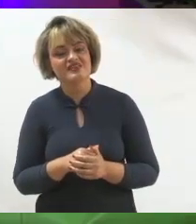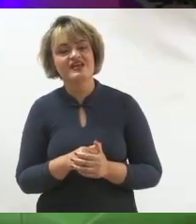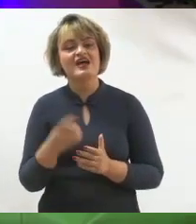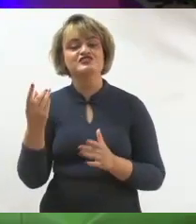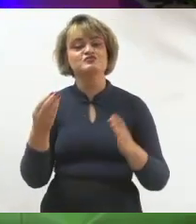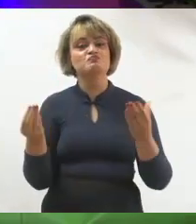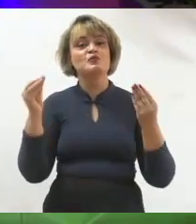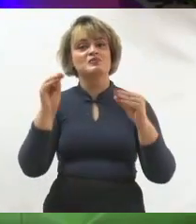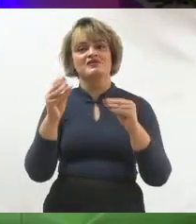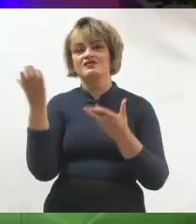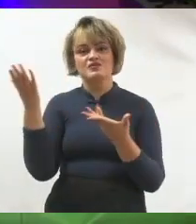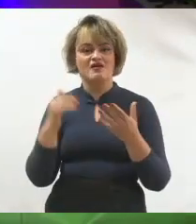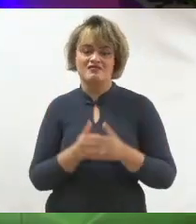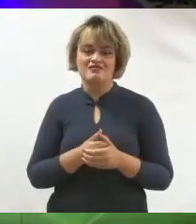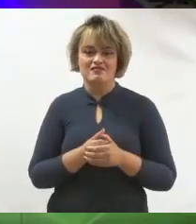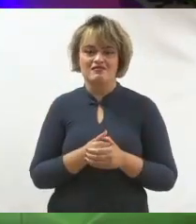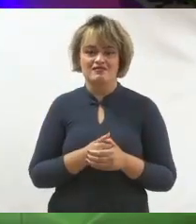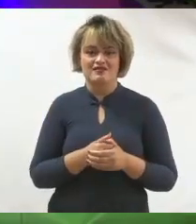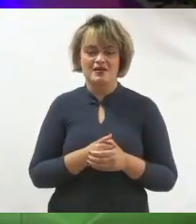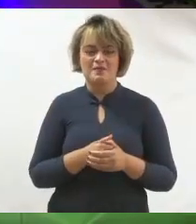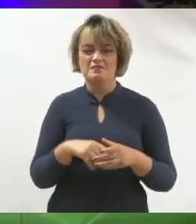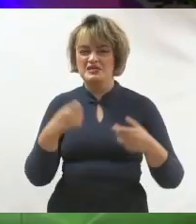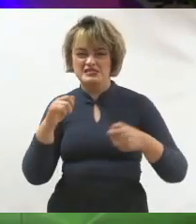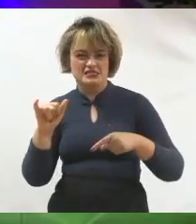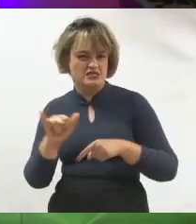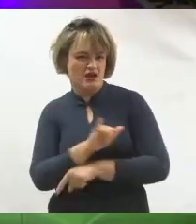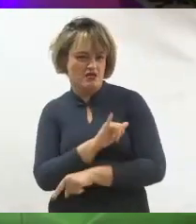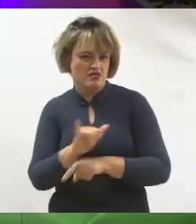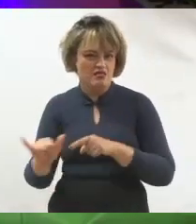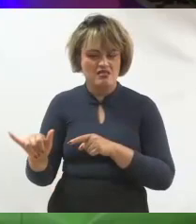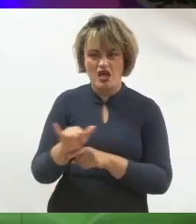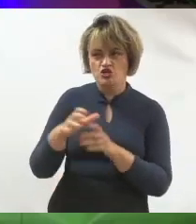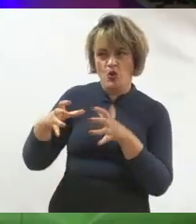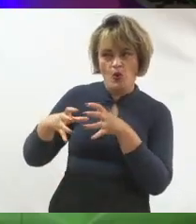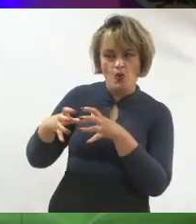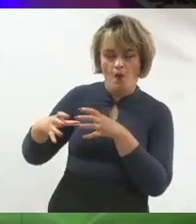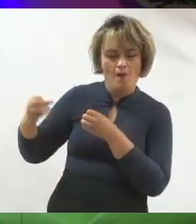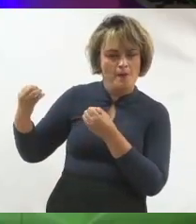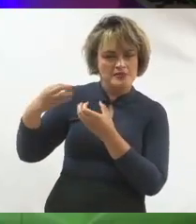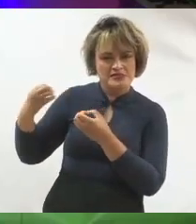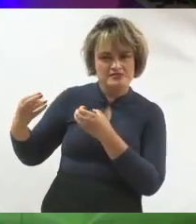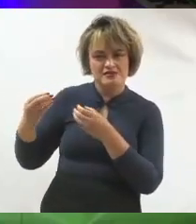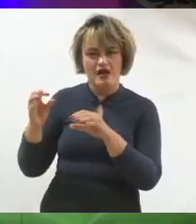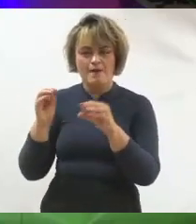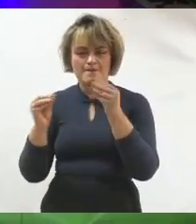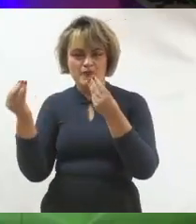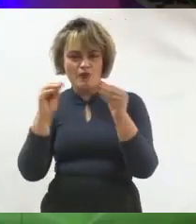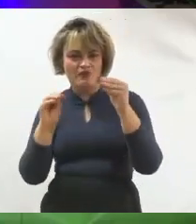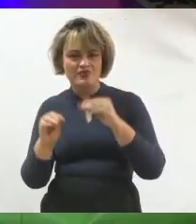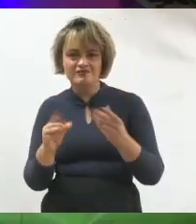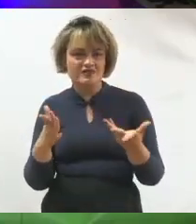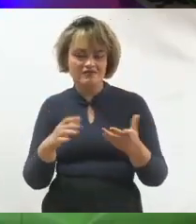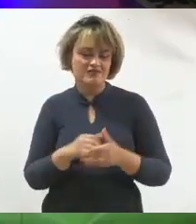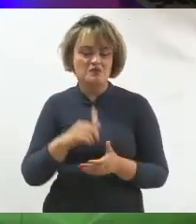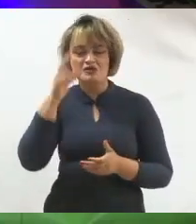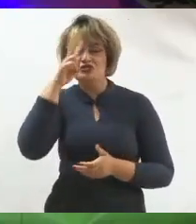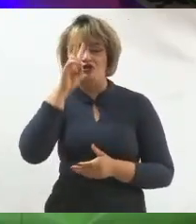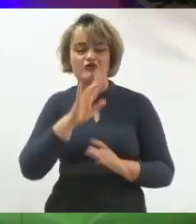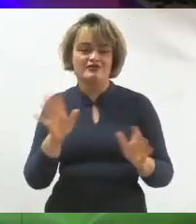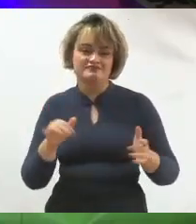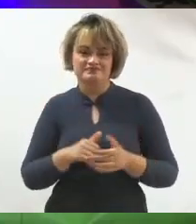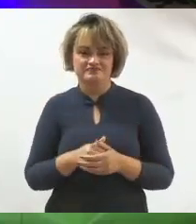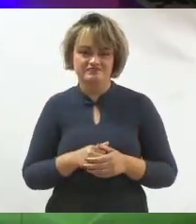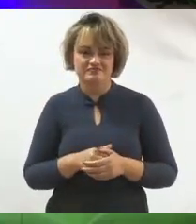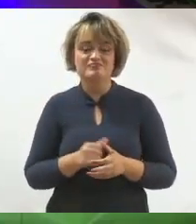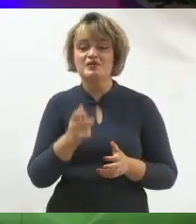gente publicar um negócio desse aqui. Será que eu preciso de uma equipe para fazer um post como esse, para eu contar uma história legal como essa, para as